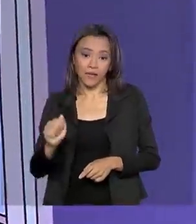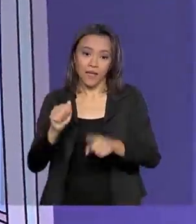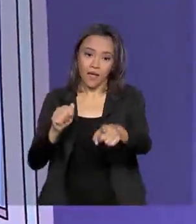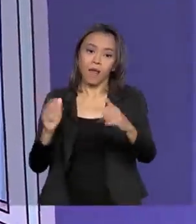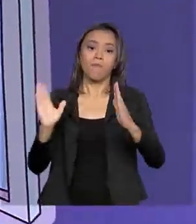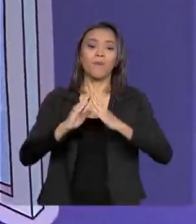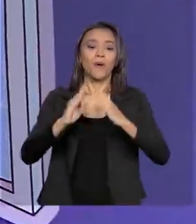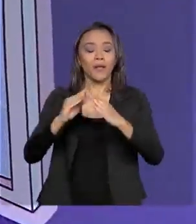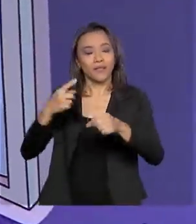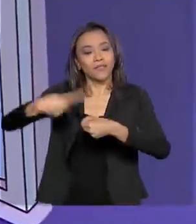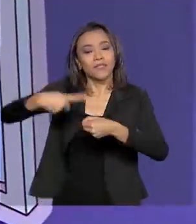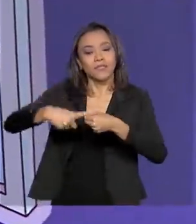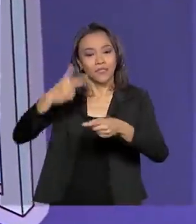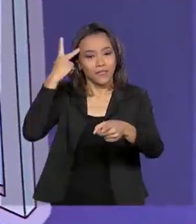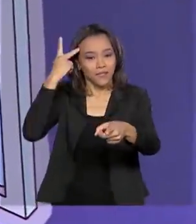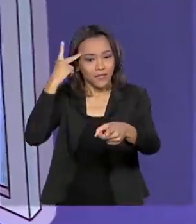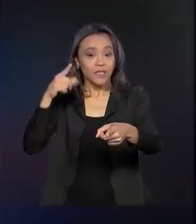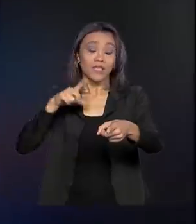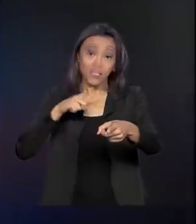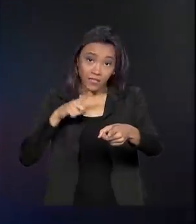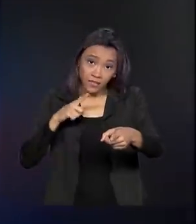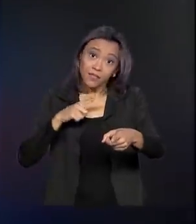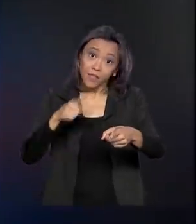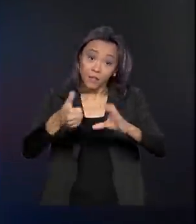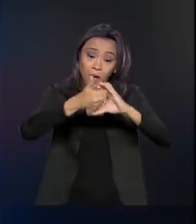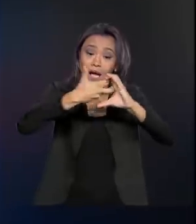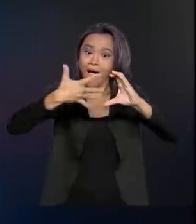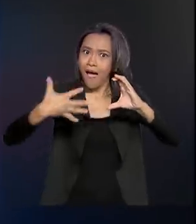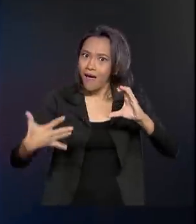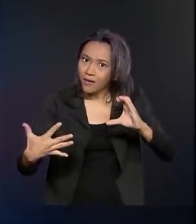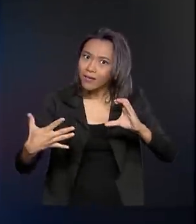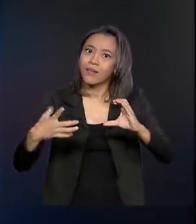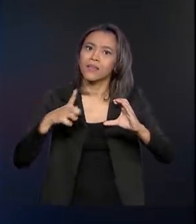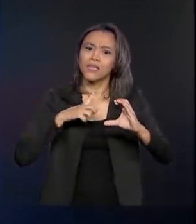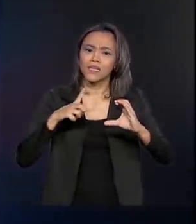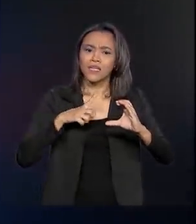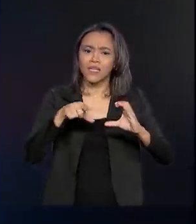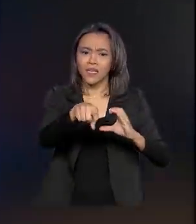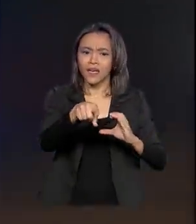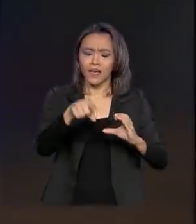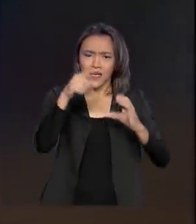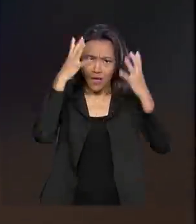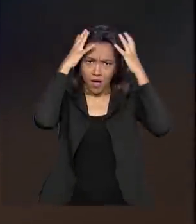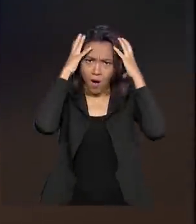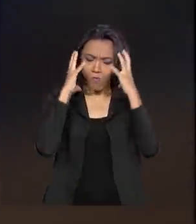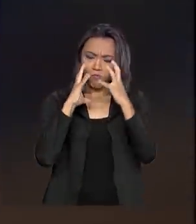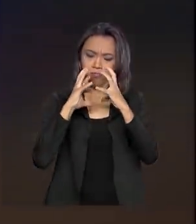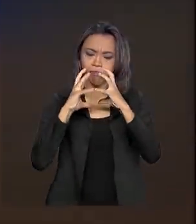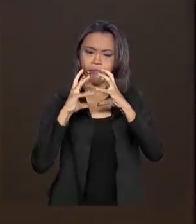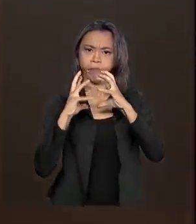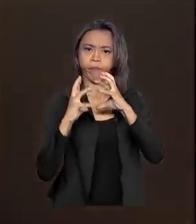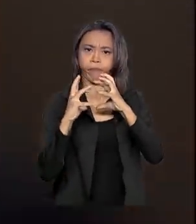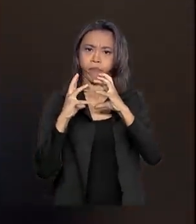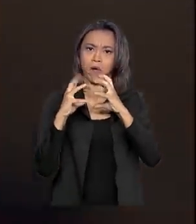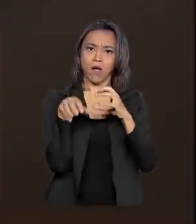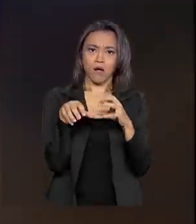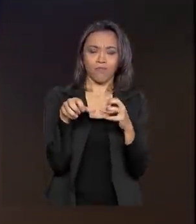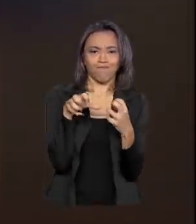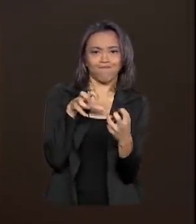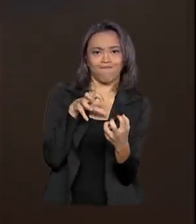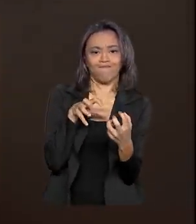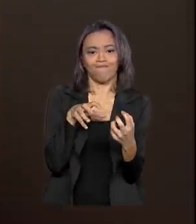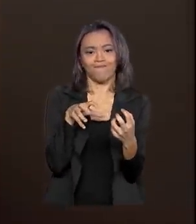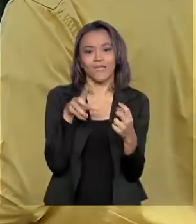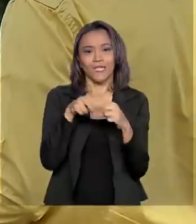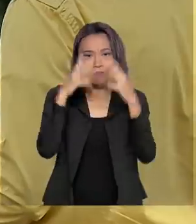São Paulo, e tem a síndrome de Dandy-Walker. É uma doença rara que provoca malformação cerebral, falta de coordenação muscular e